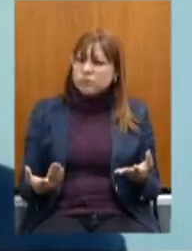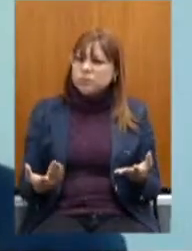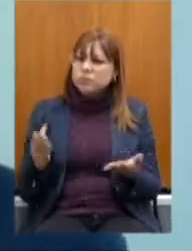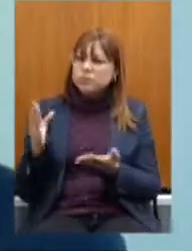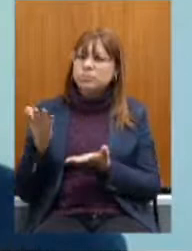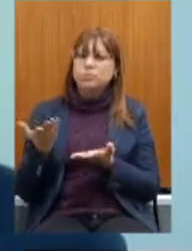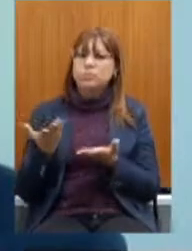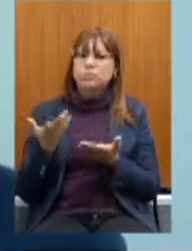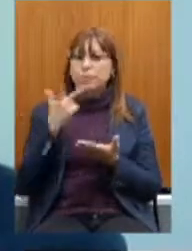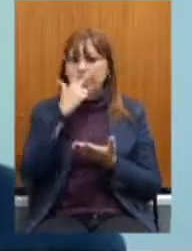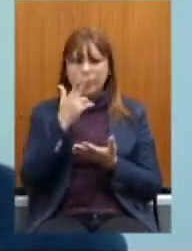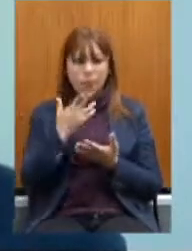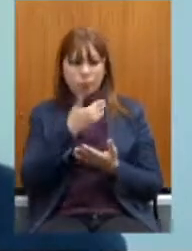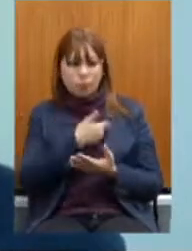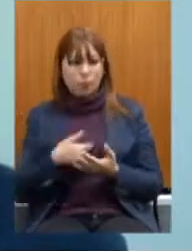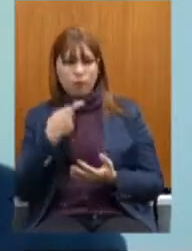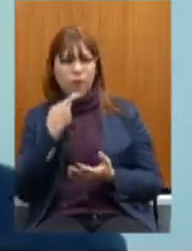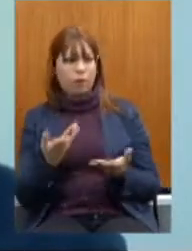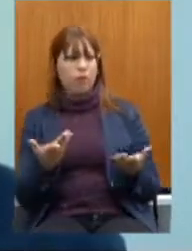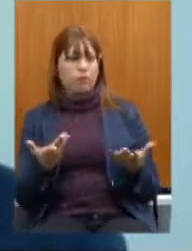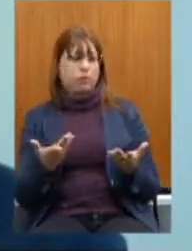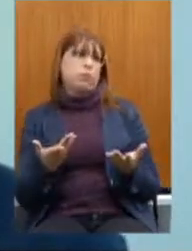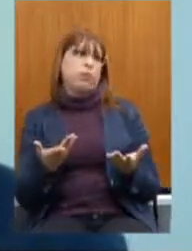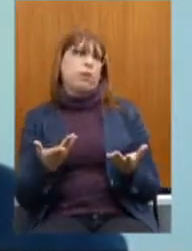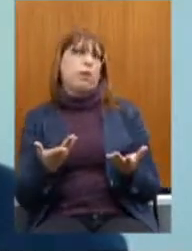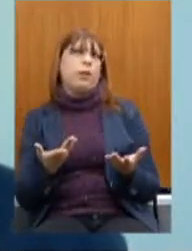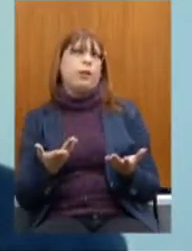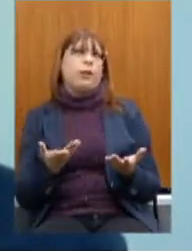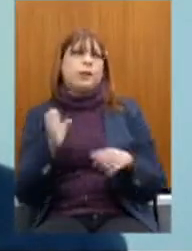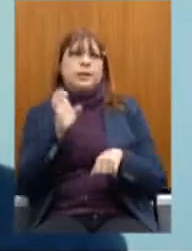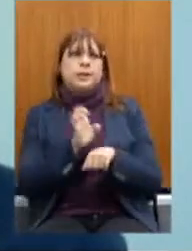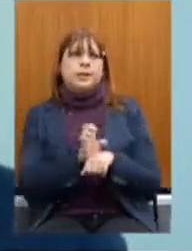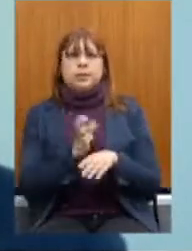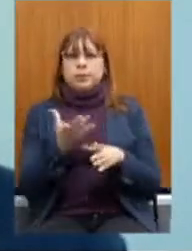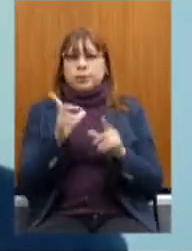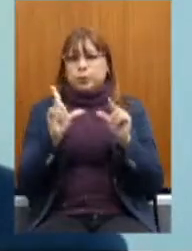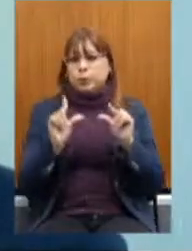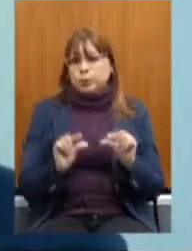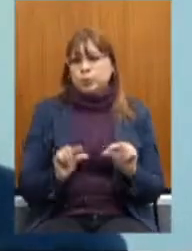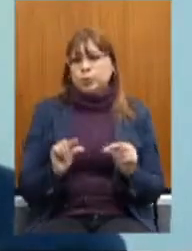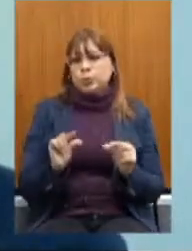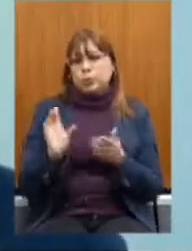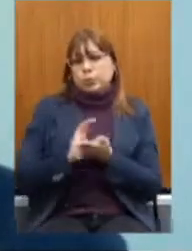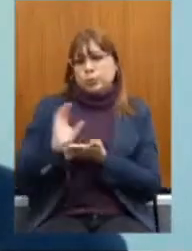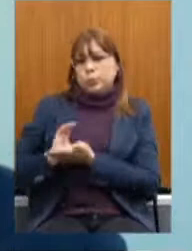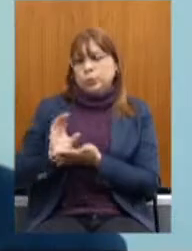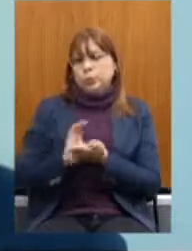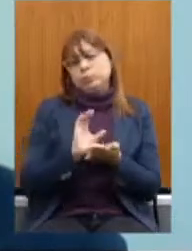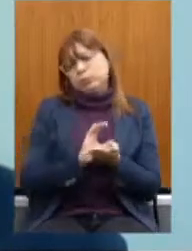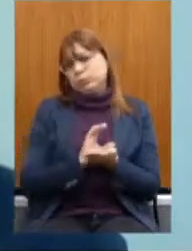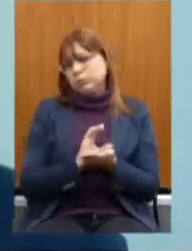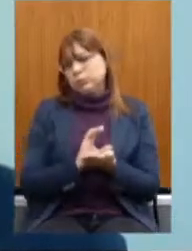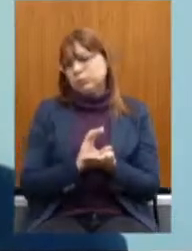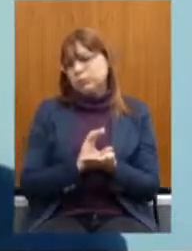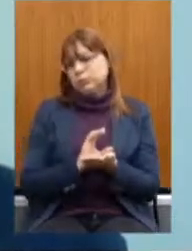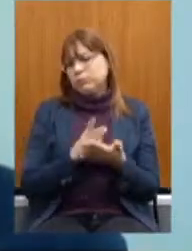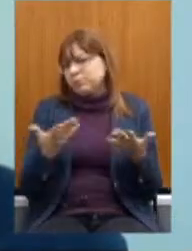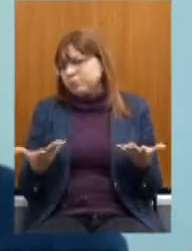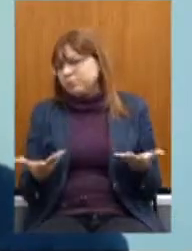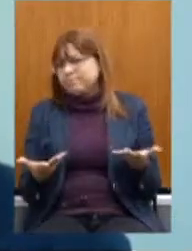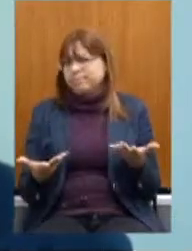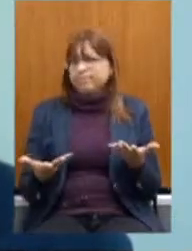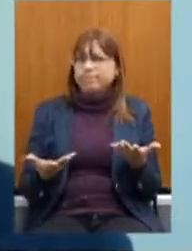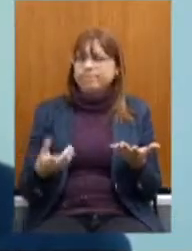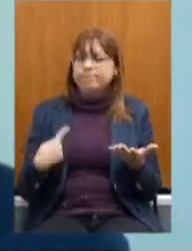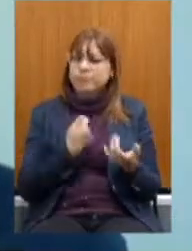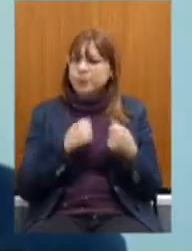contra Aquilo que o próprio Governador Tem dito De que O estado Tem diminuído As arrecadações Então assim A gente